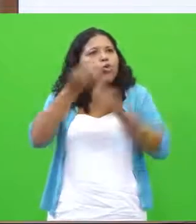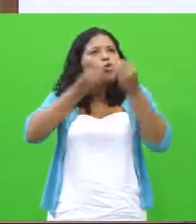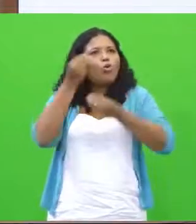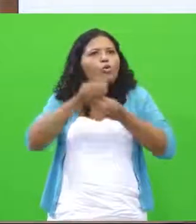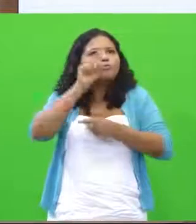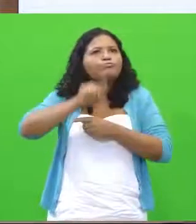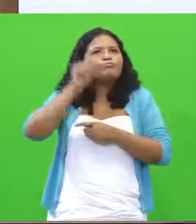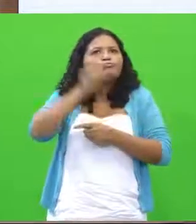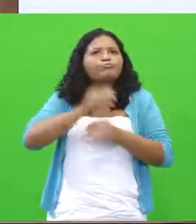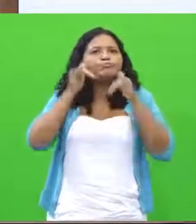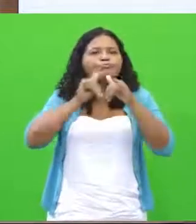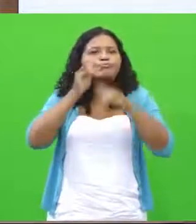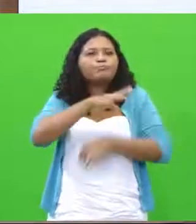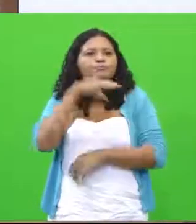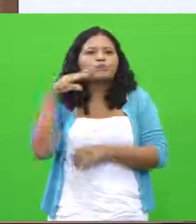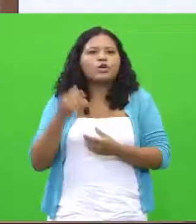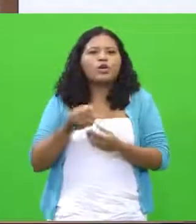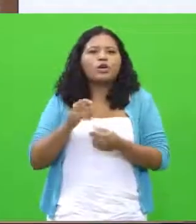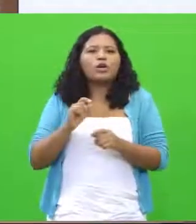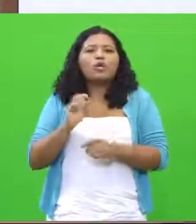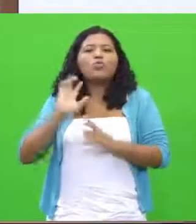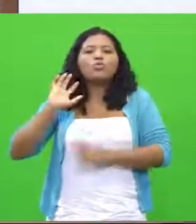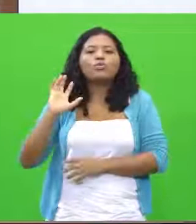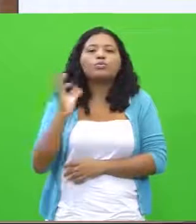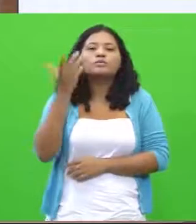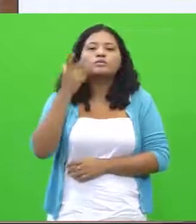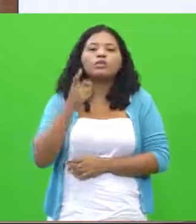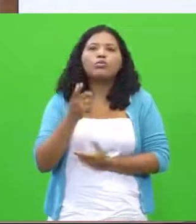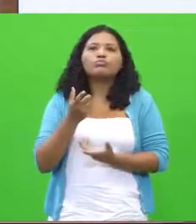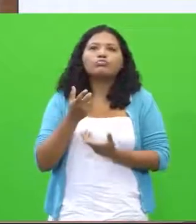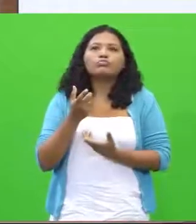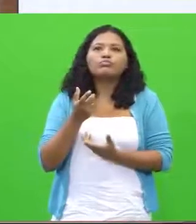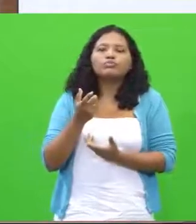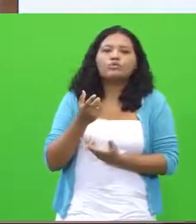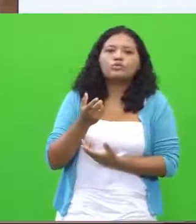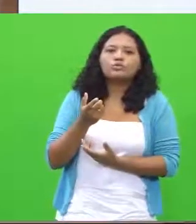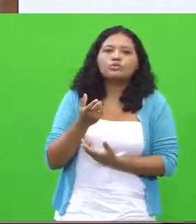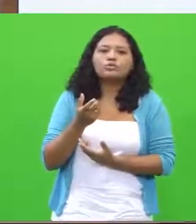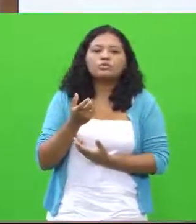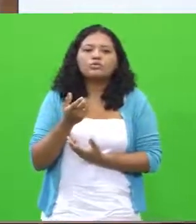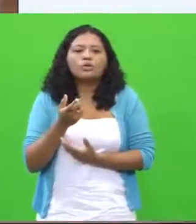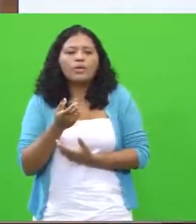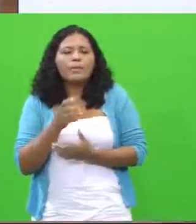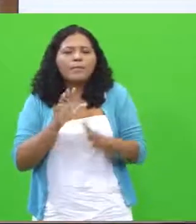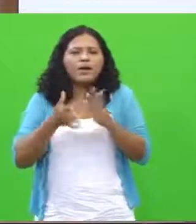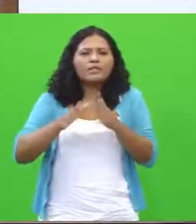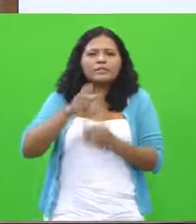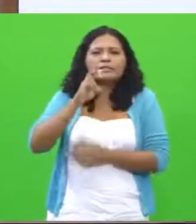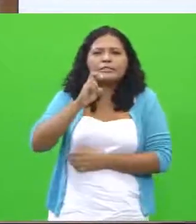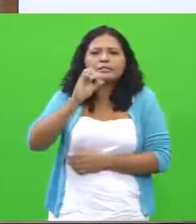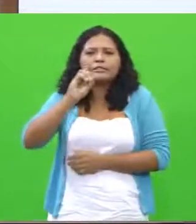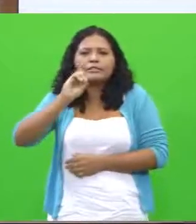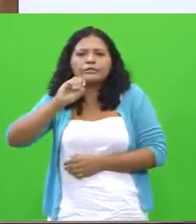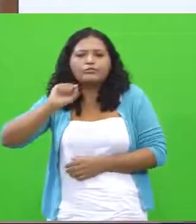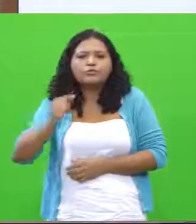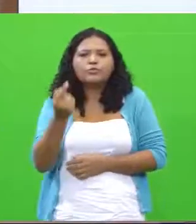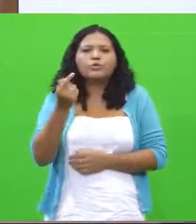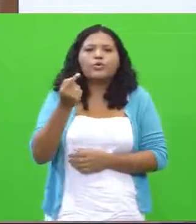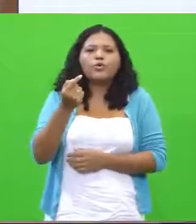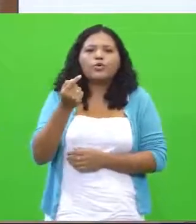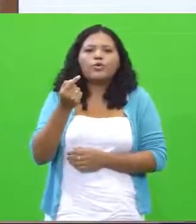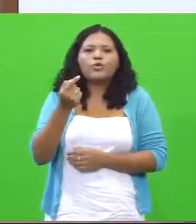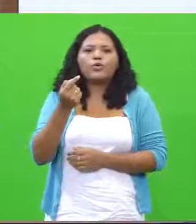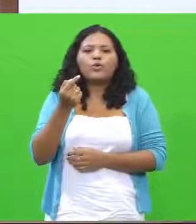E o que aconteceu, então, com os candidatos, com mais de 500 mil candidatos,